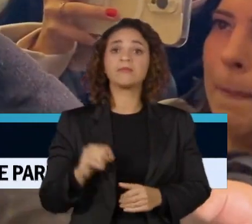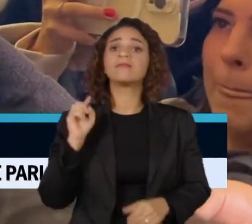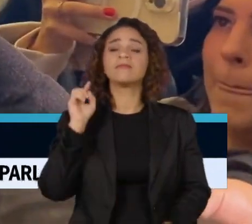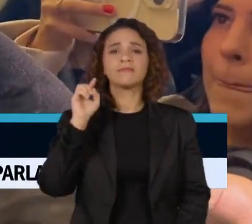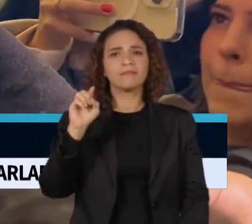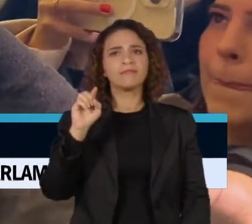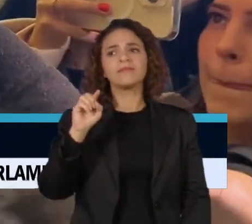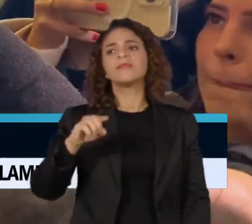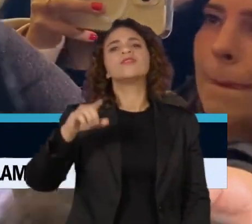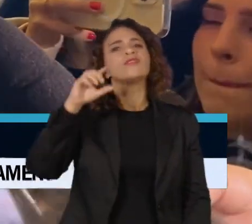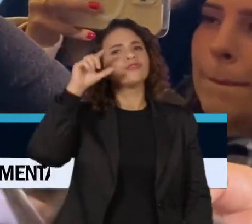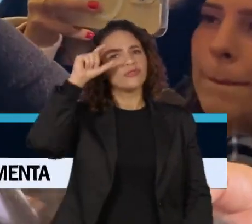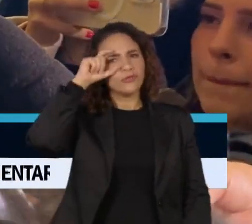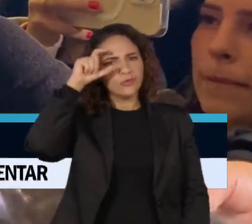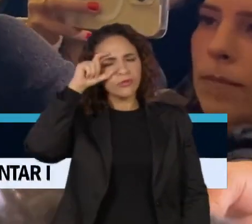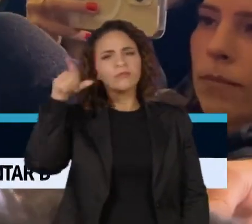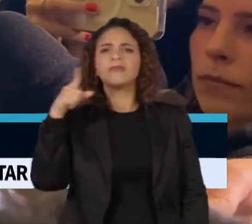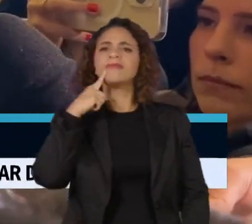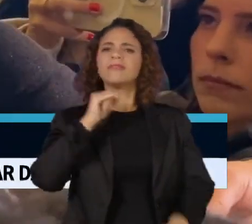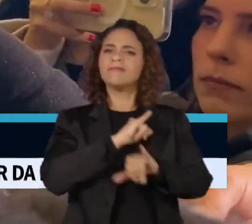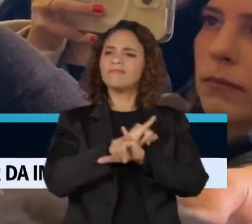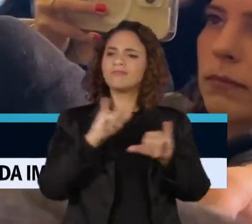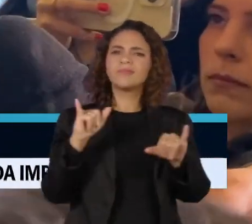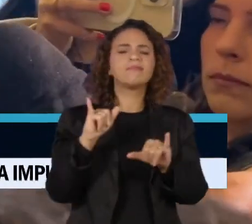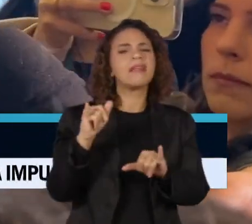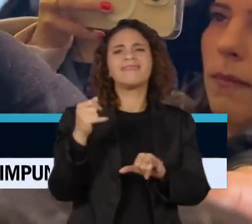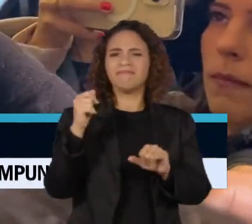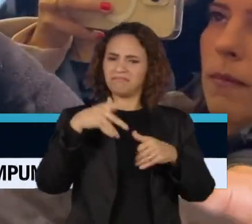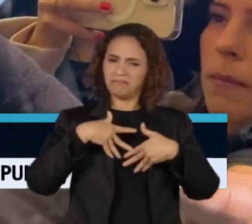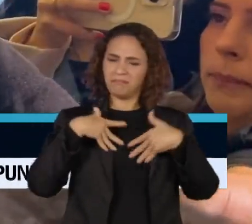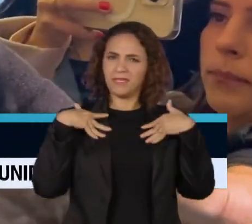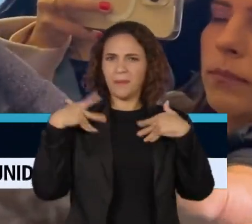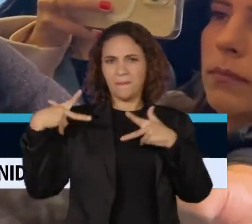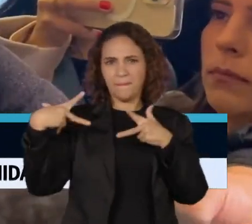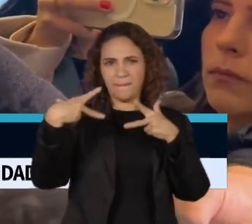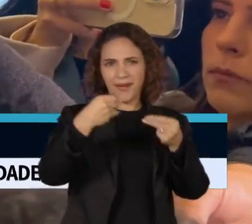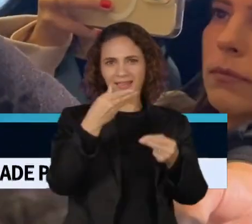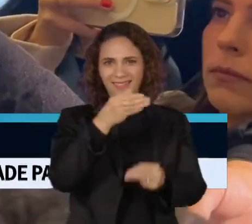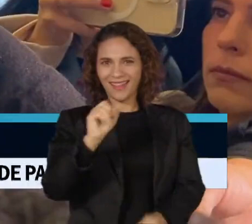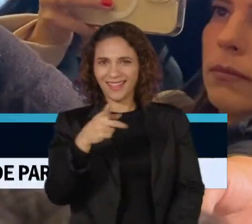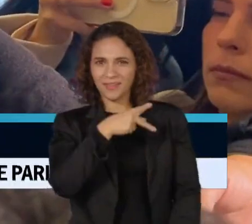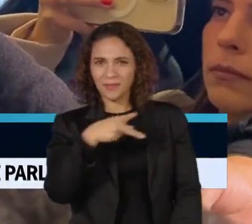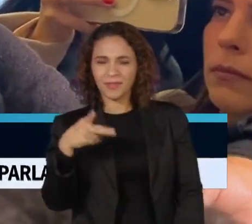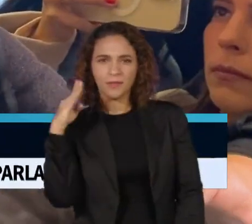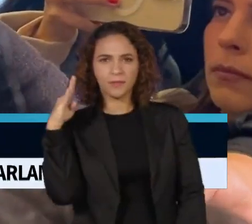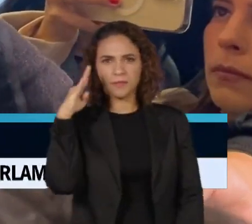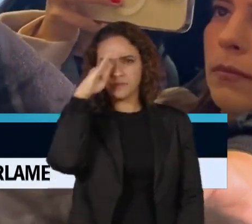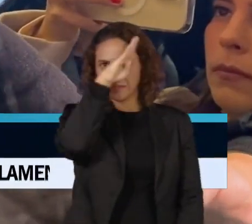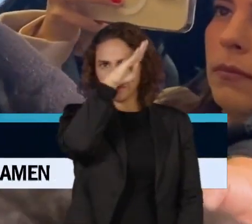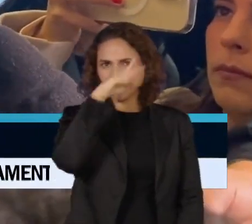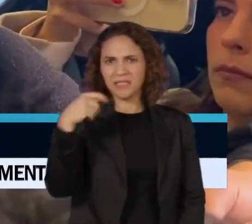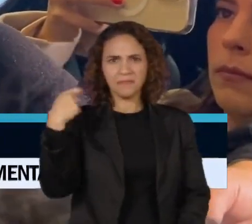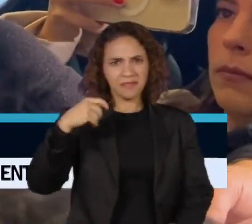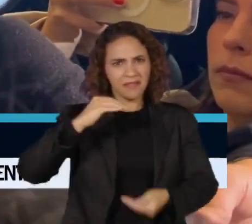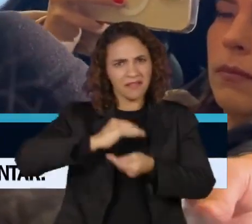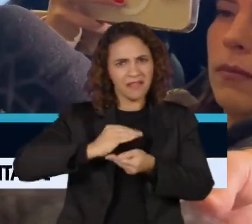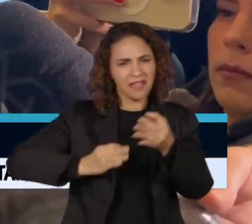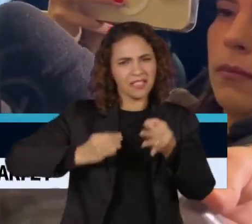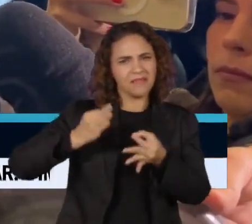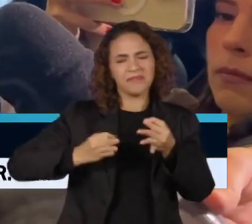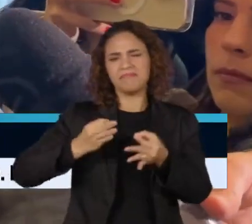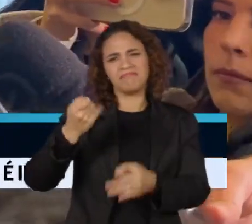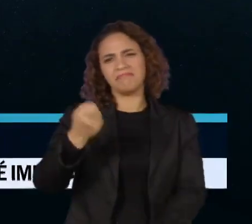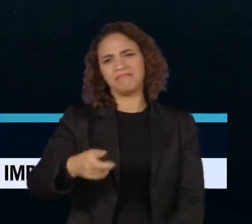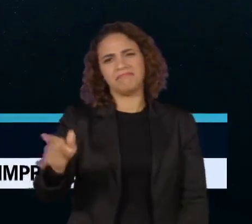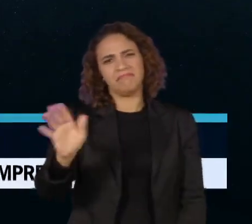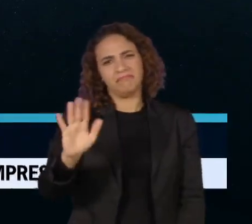a princípio, não vê possibilidade do caso dos presentes sauditas dados ao ex-presidente Jair Bolsonaro chegar ao Supremo Tribunal